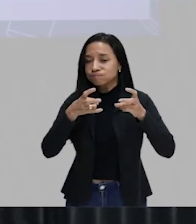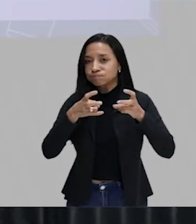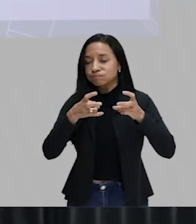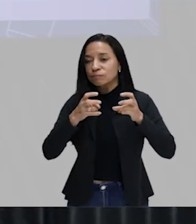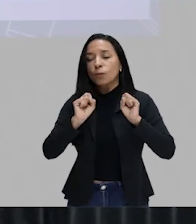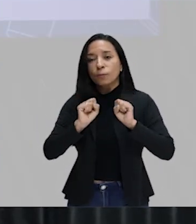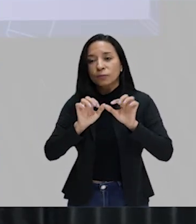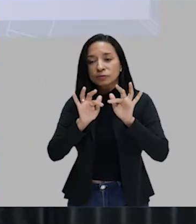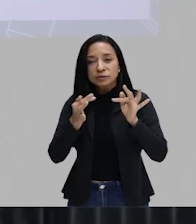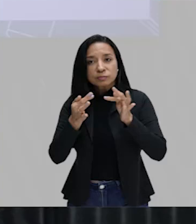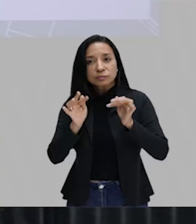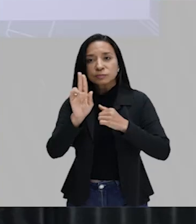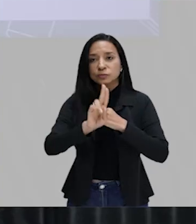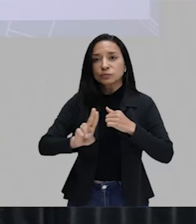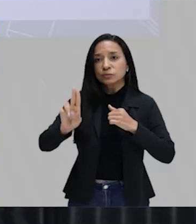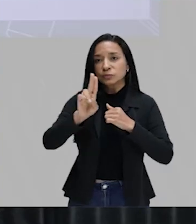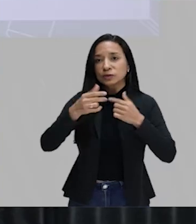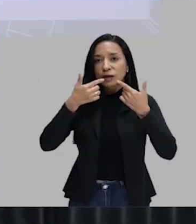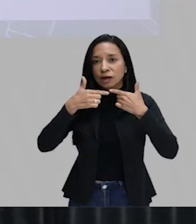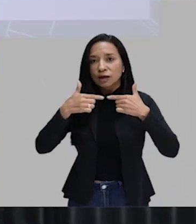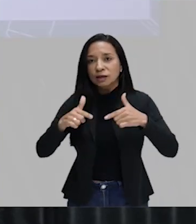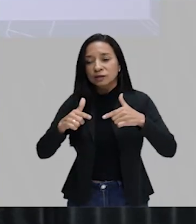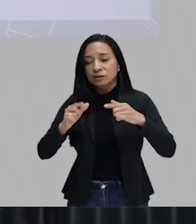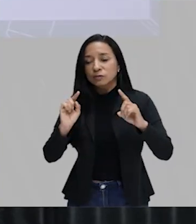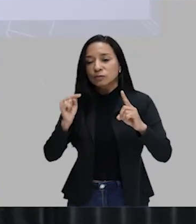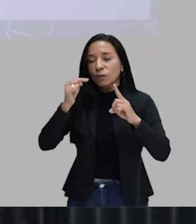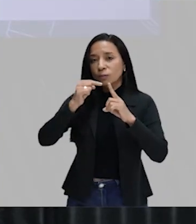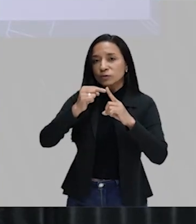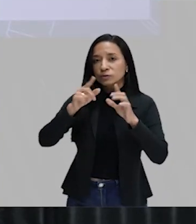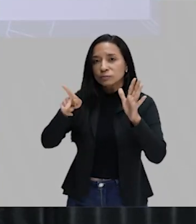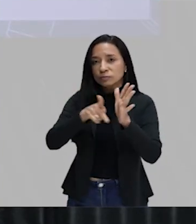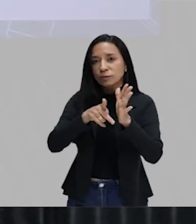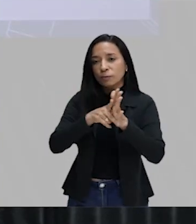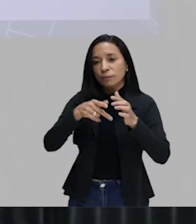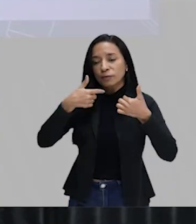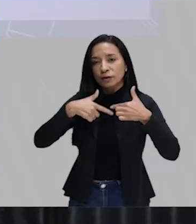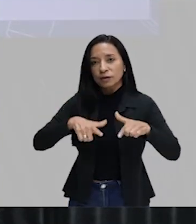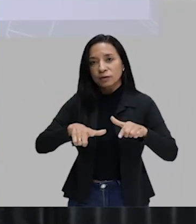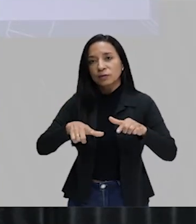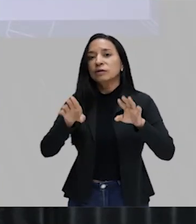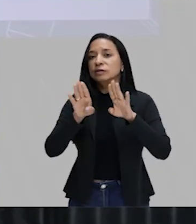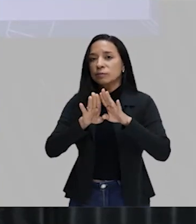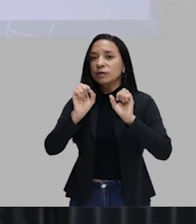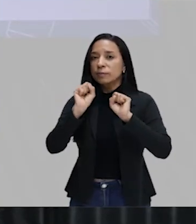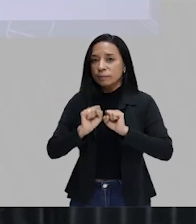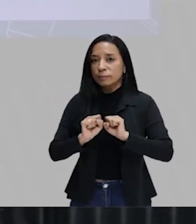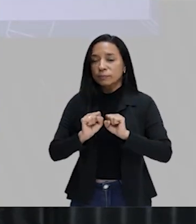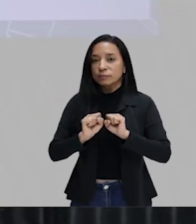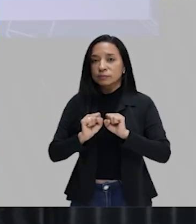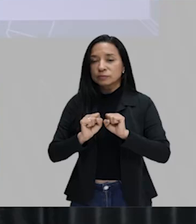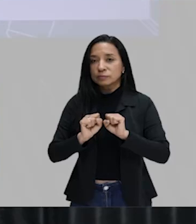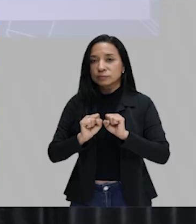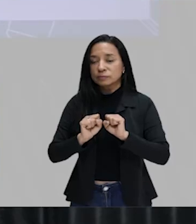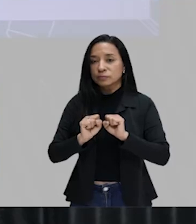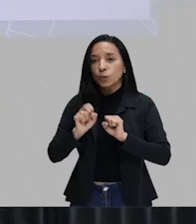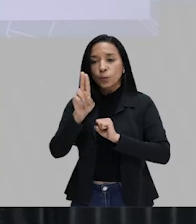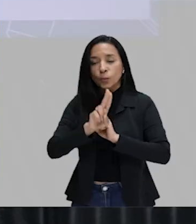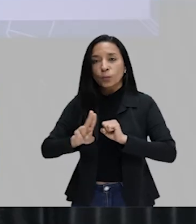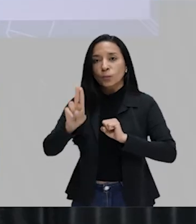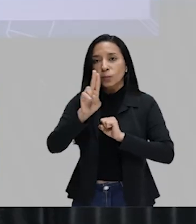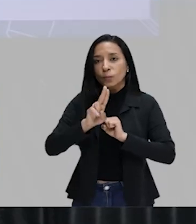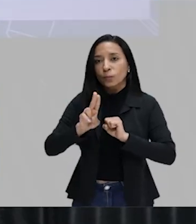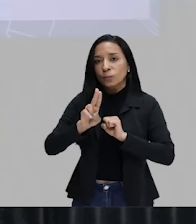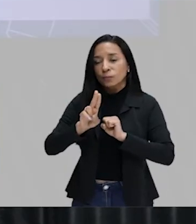simplesmente usar a língua pelo objetivo da própria língua. Mas eu também posso usar